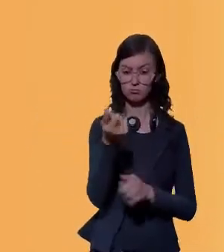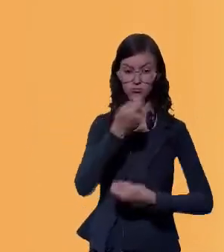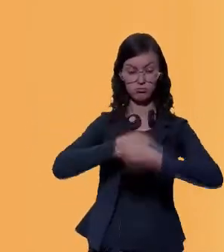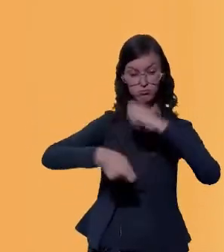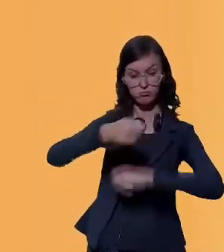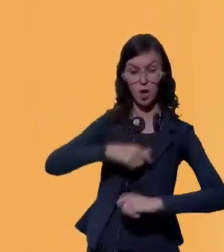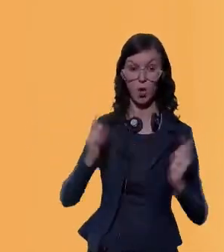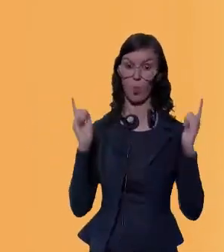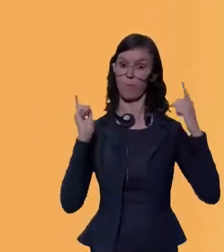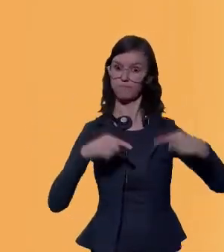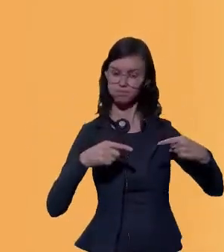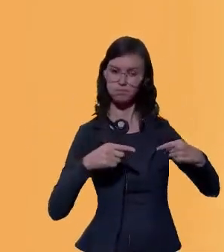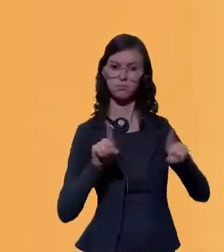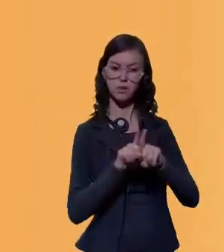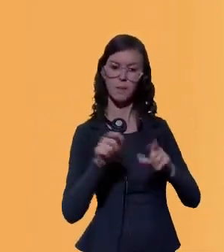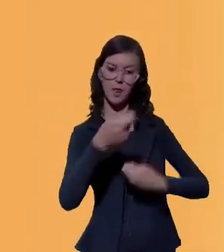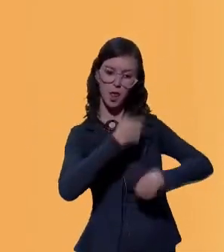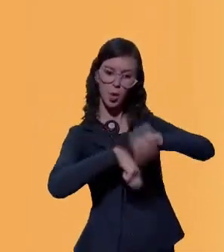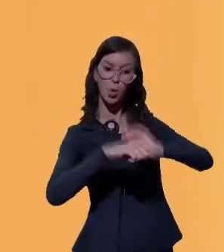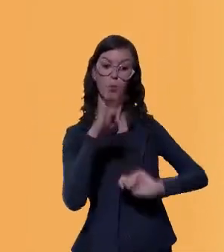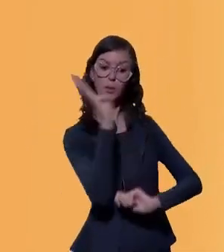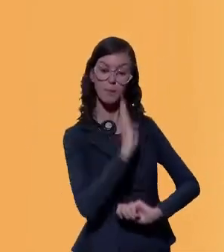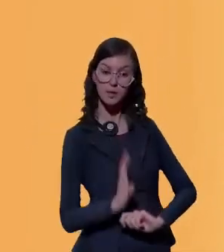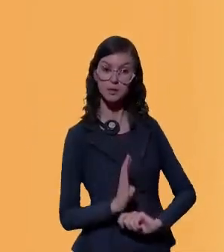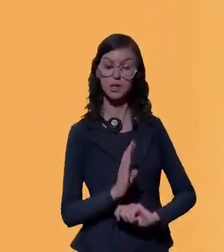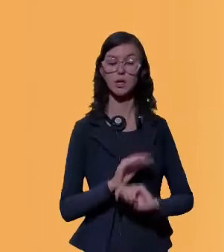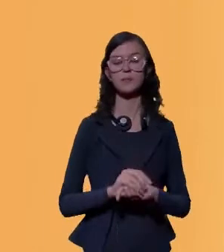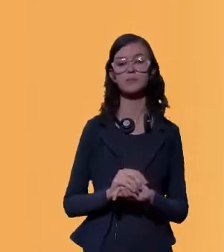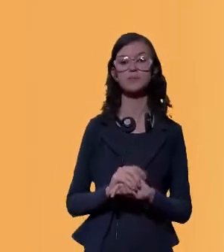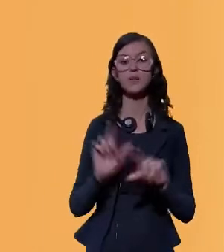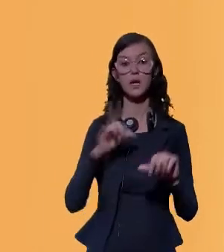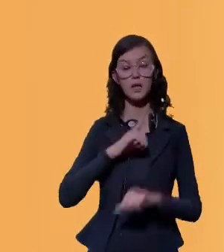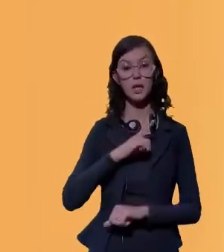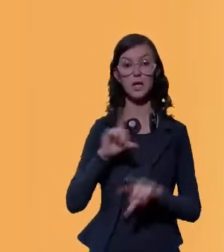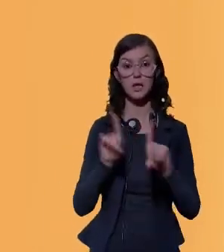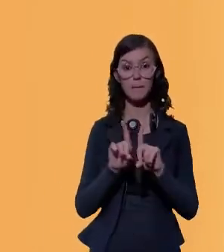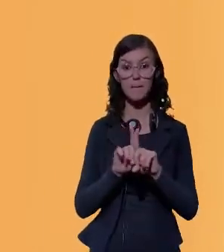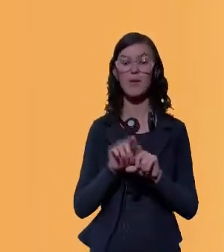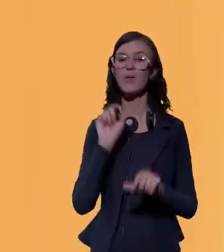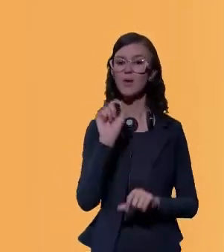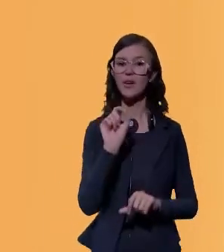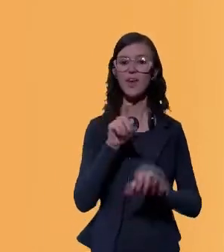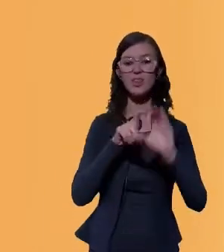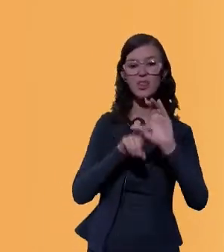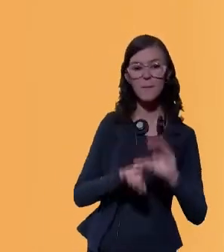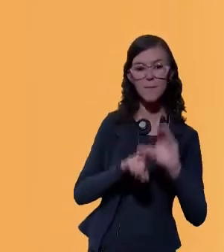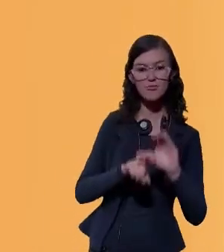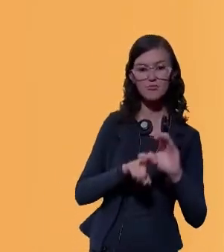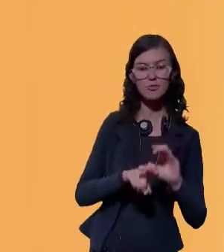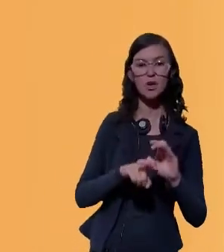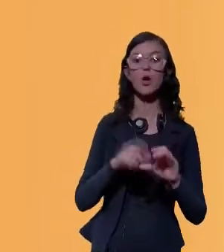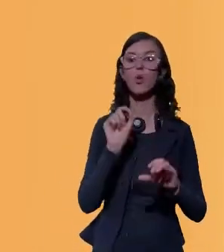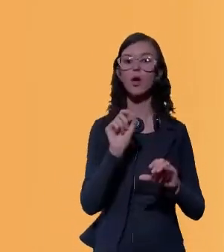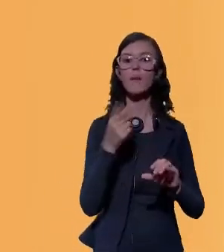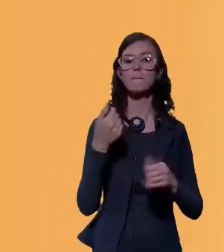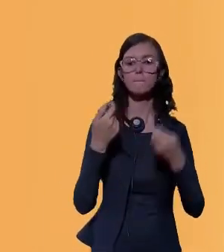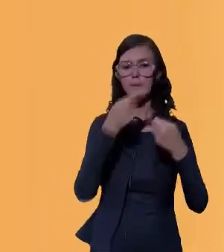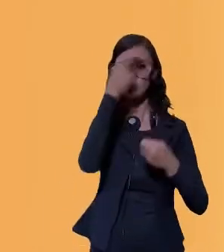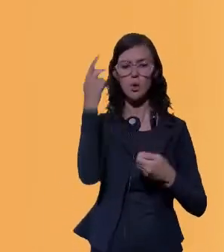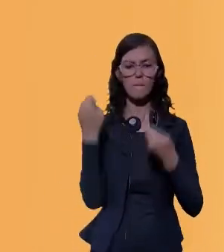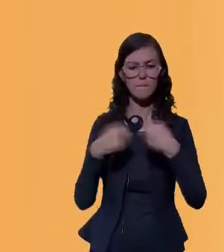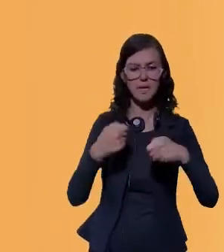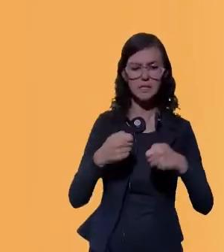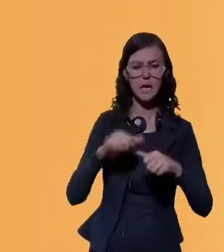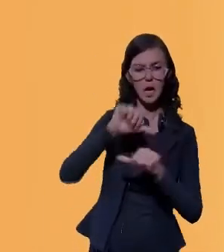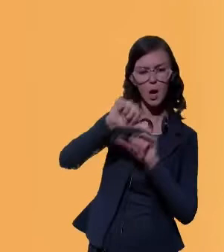da competitividade da economia brasileira, elas dependem do reconhecimento de que essas mudanças estruturais, elas só